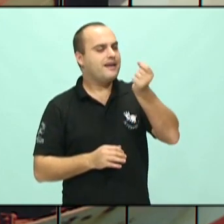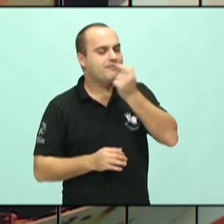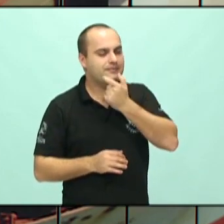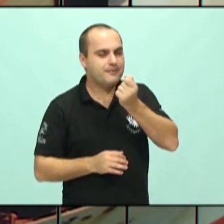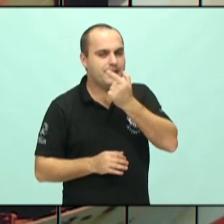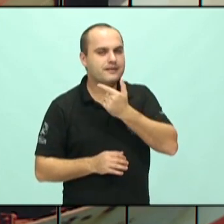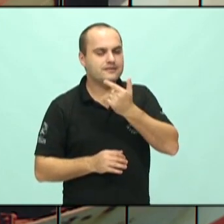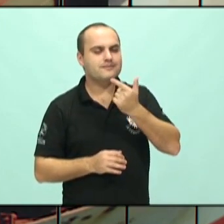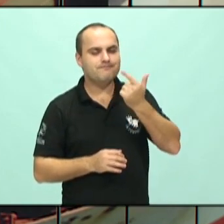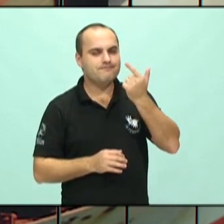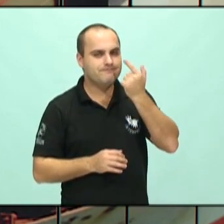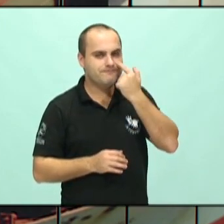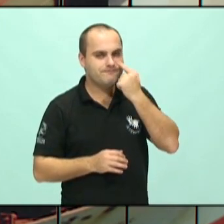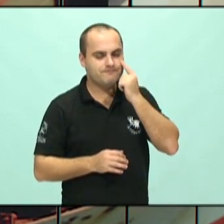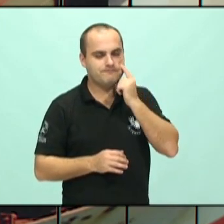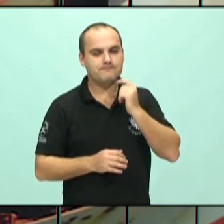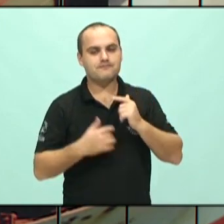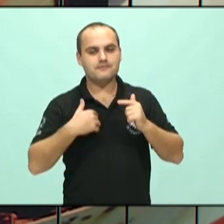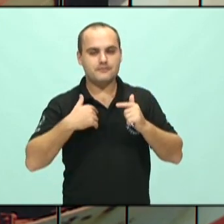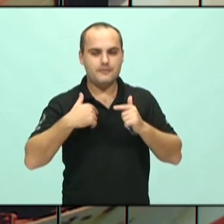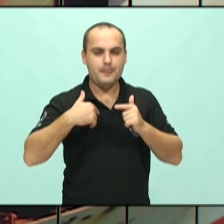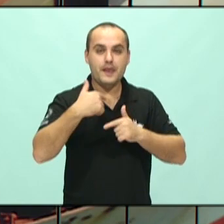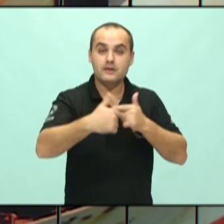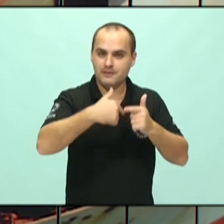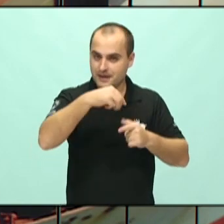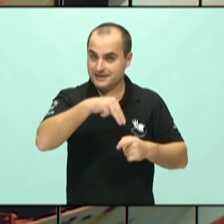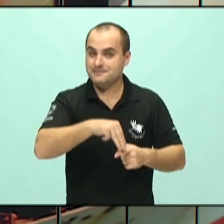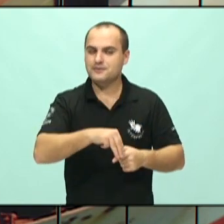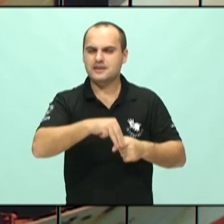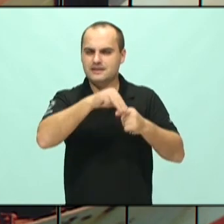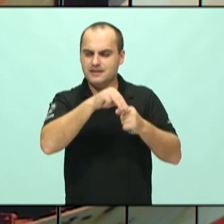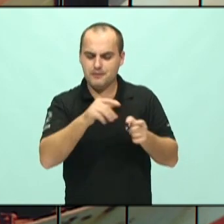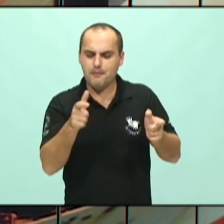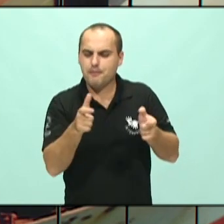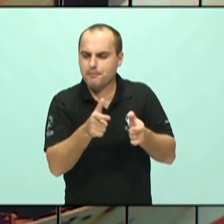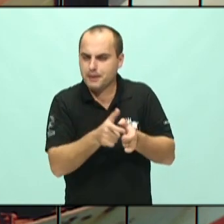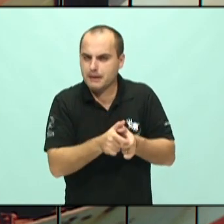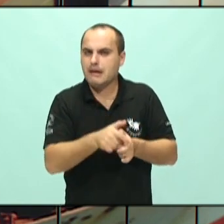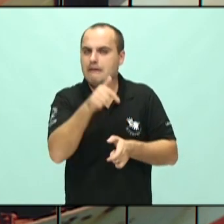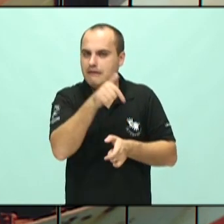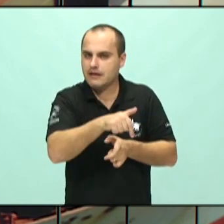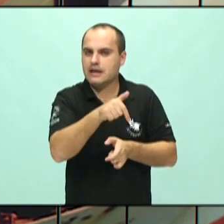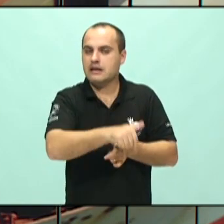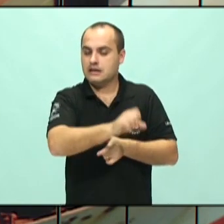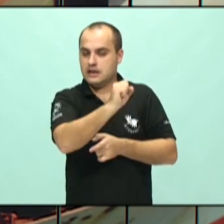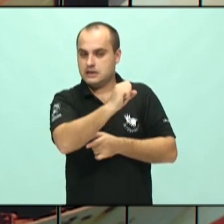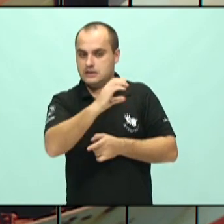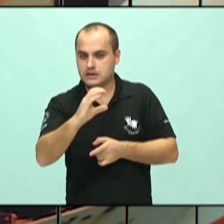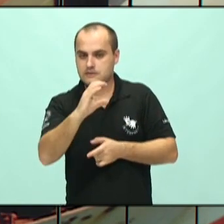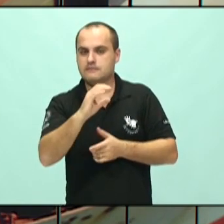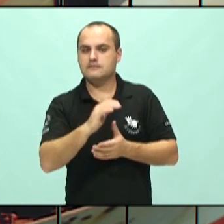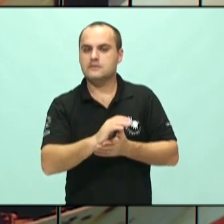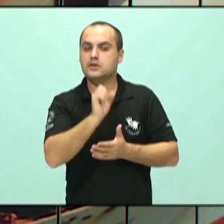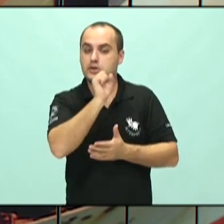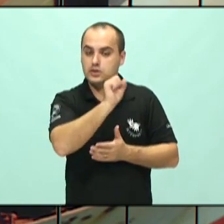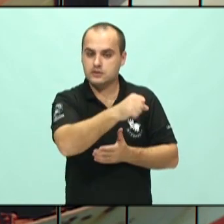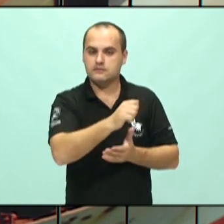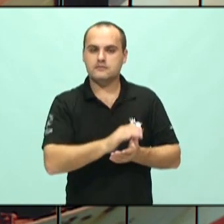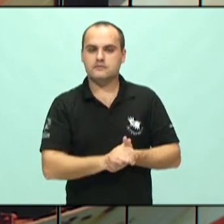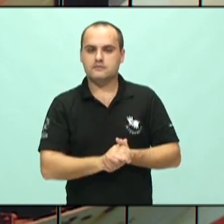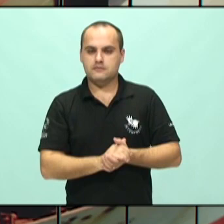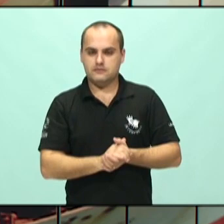ver, né? Eu trabalhei em municípios muito pequenos aqui em Santa Catarina, na área de psiquiatria. E, assim, um dos